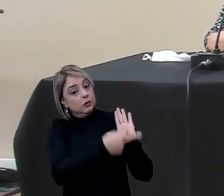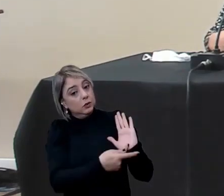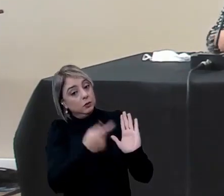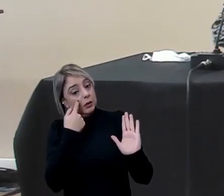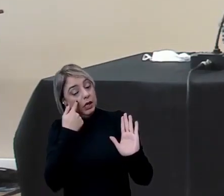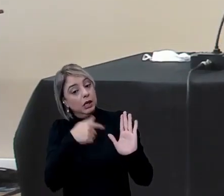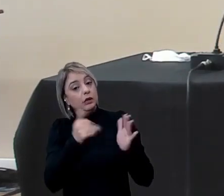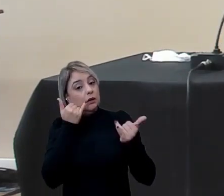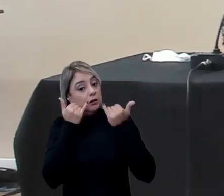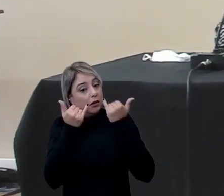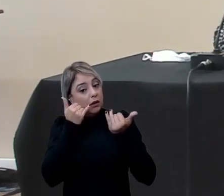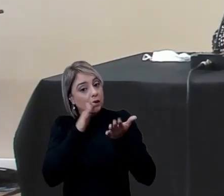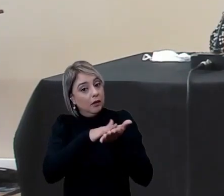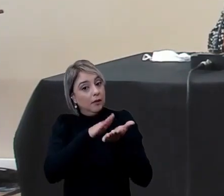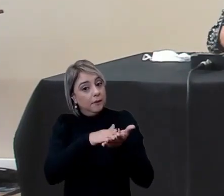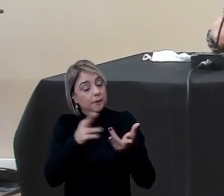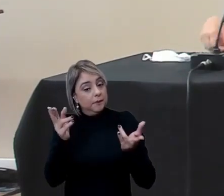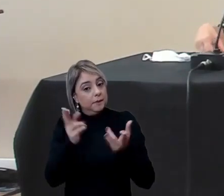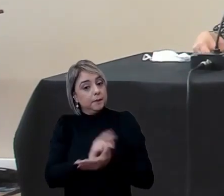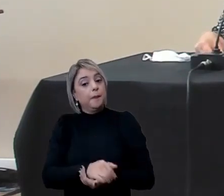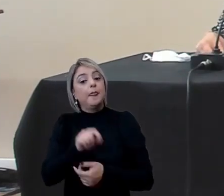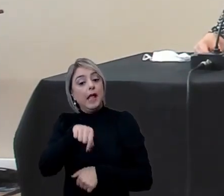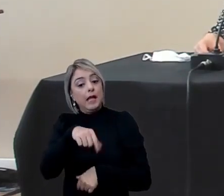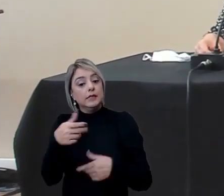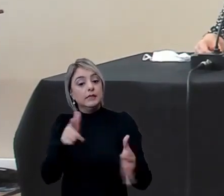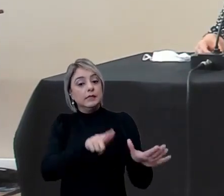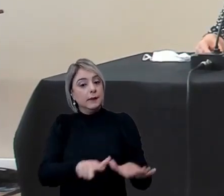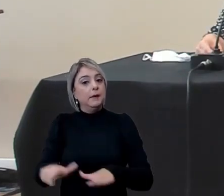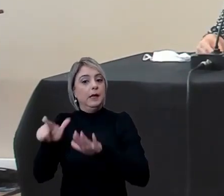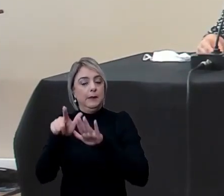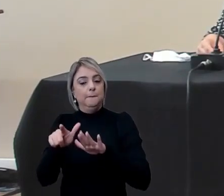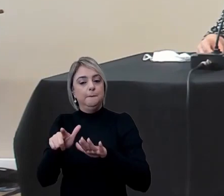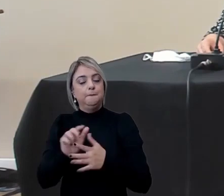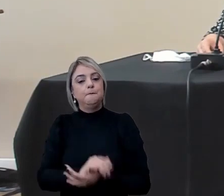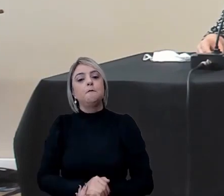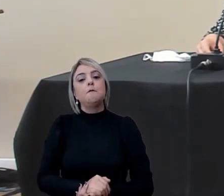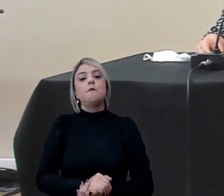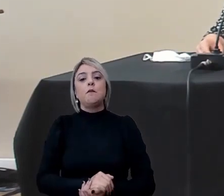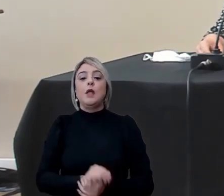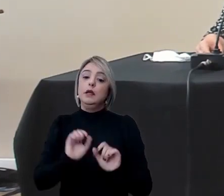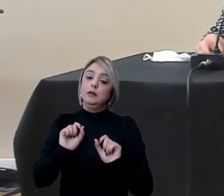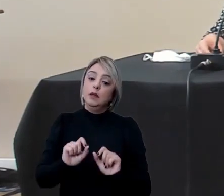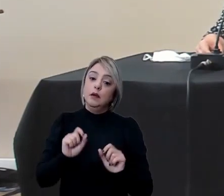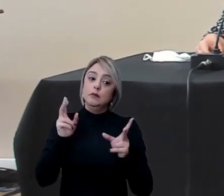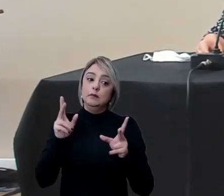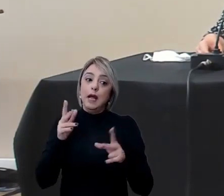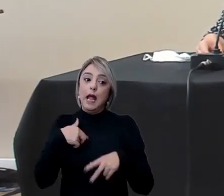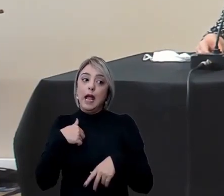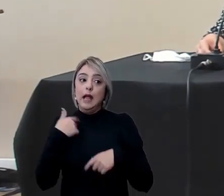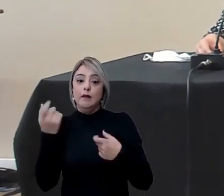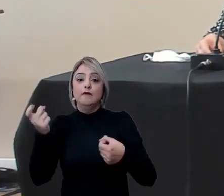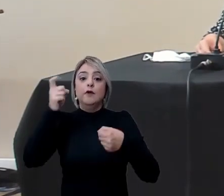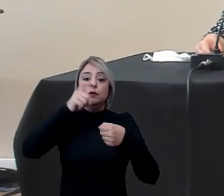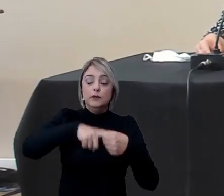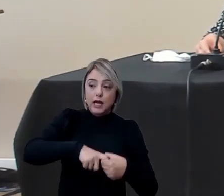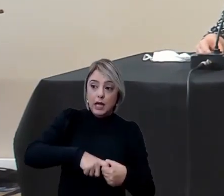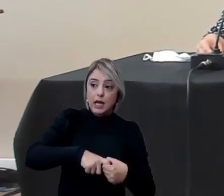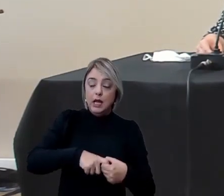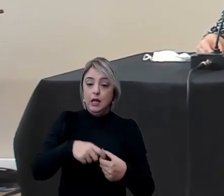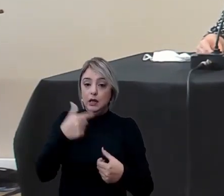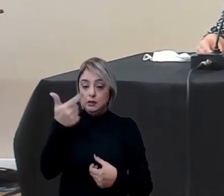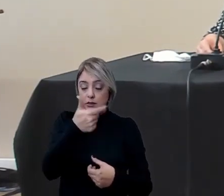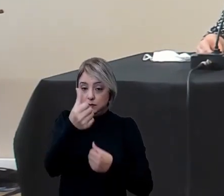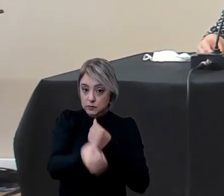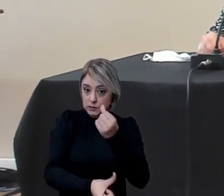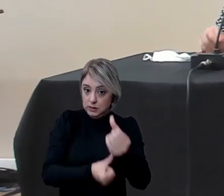revisão do informe referente ao plano ainda essa semana tá então a expectativa é de retomada nesse segundo